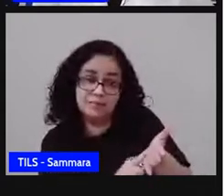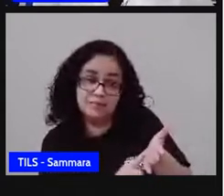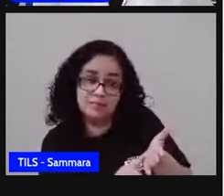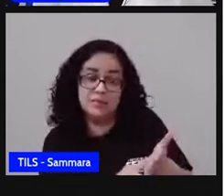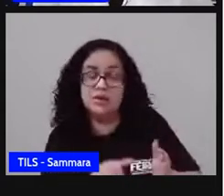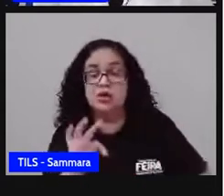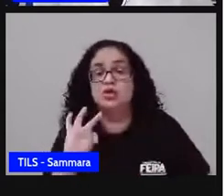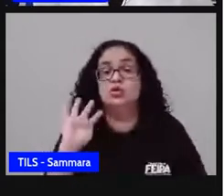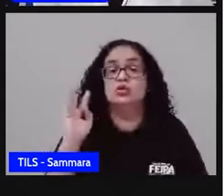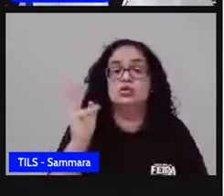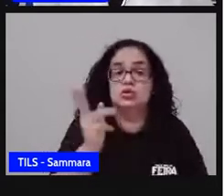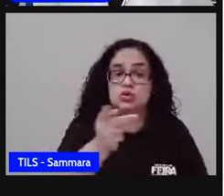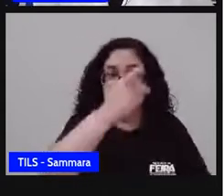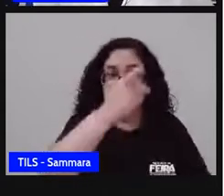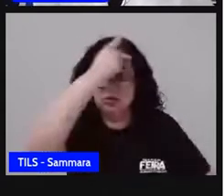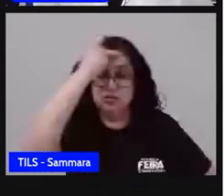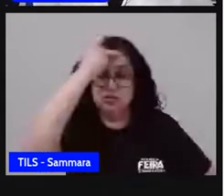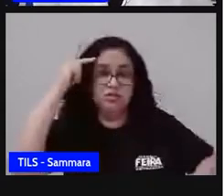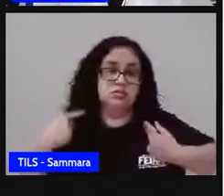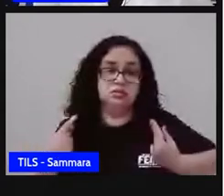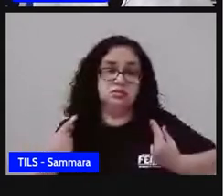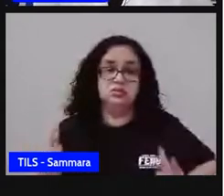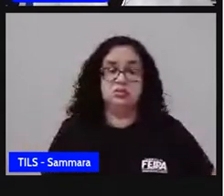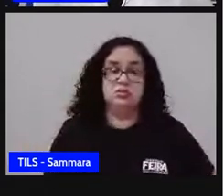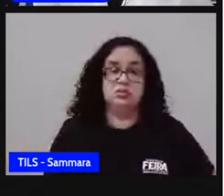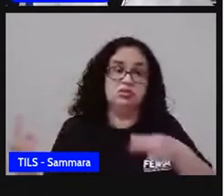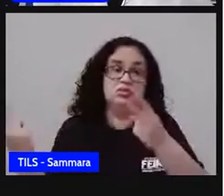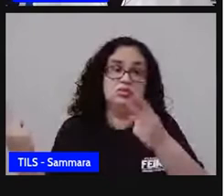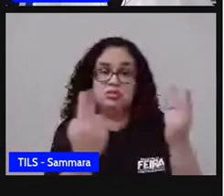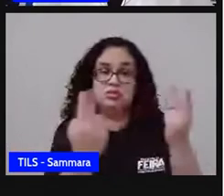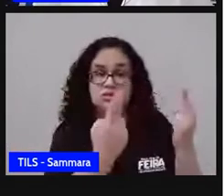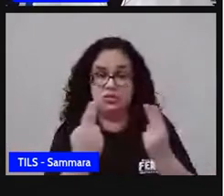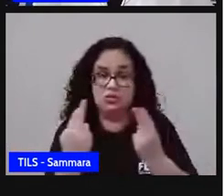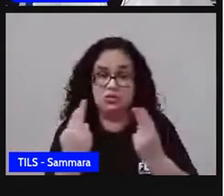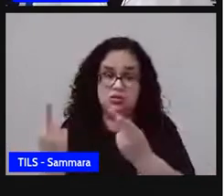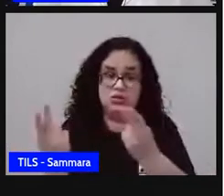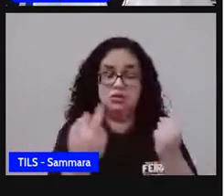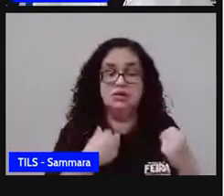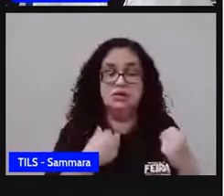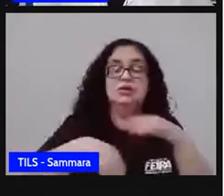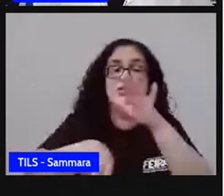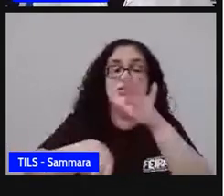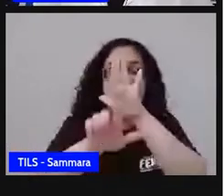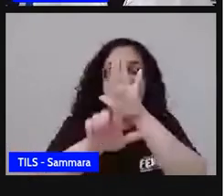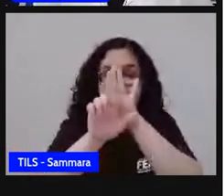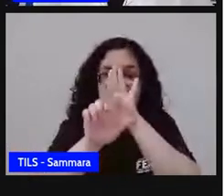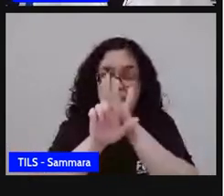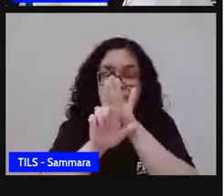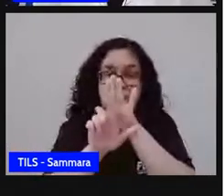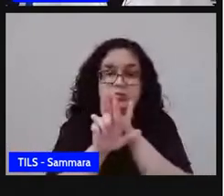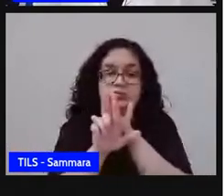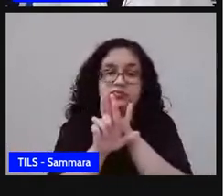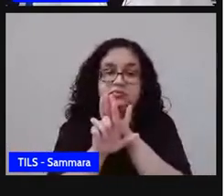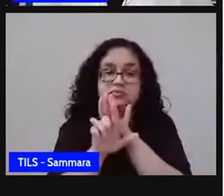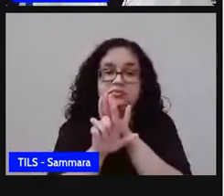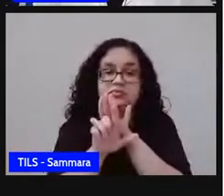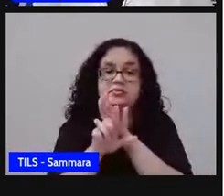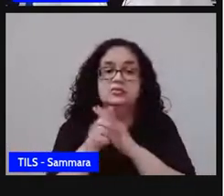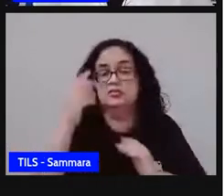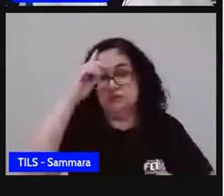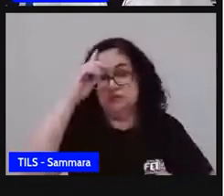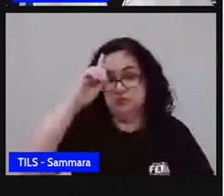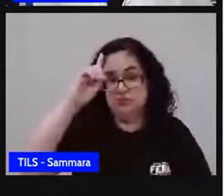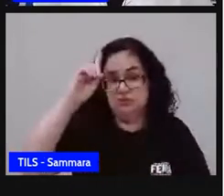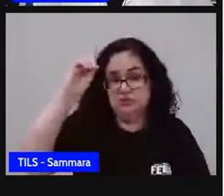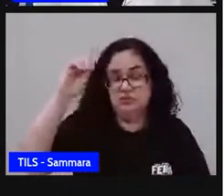Somos todos seres humanos e somos iguais perante a lei e perante a